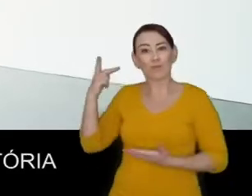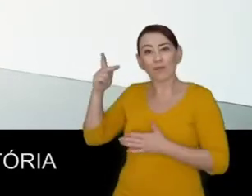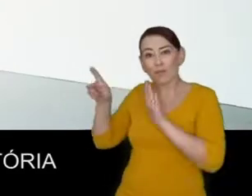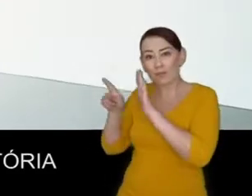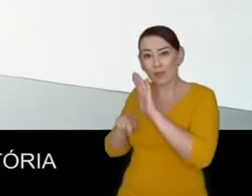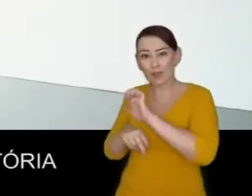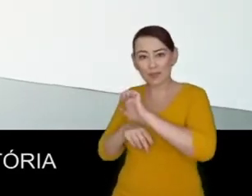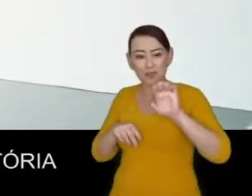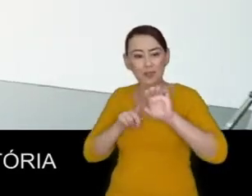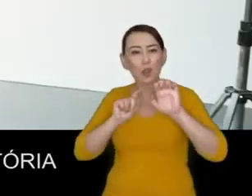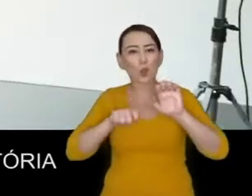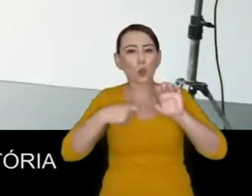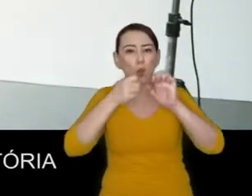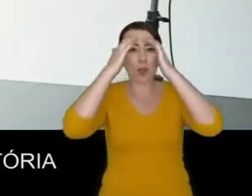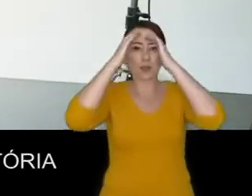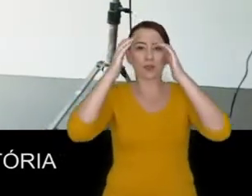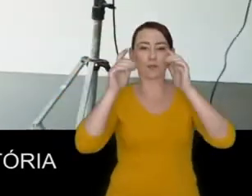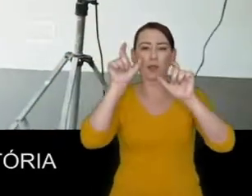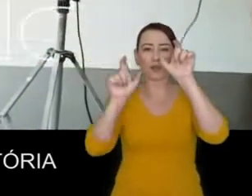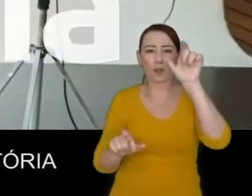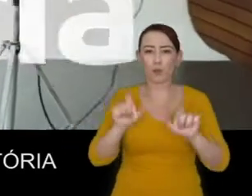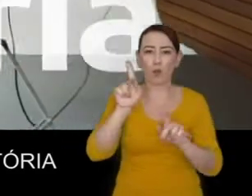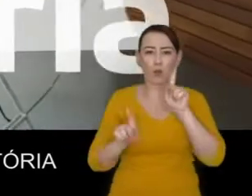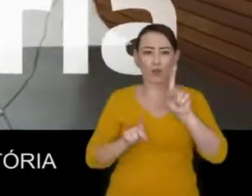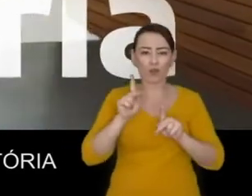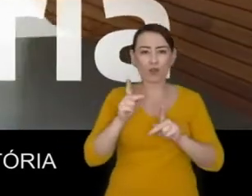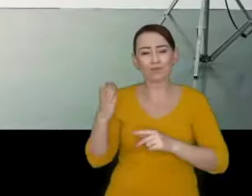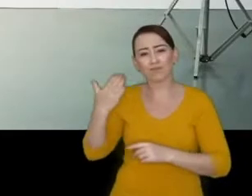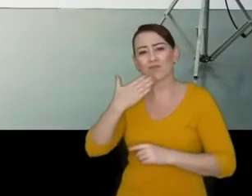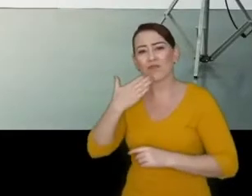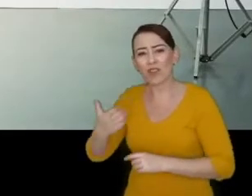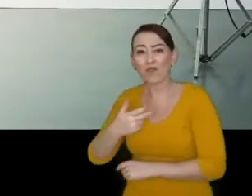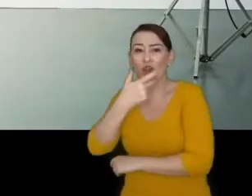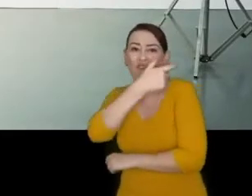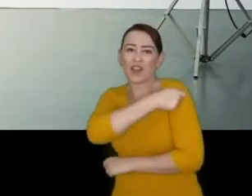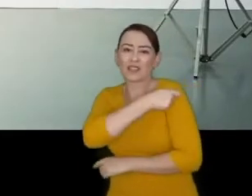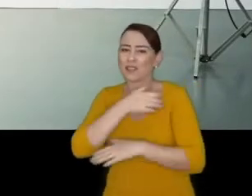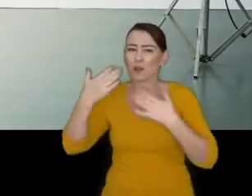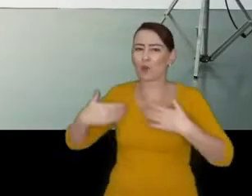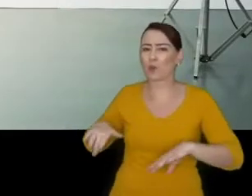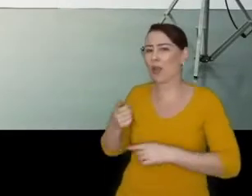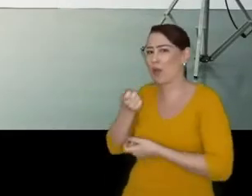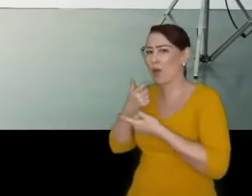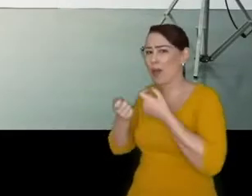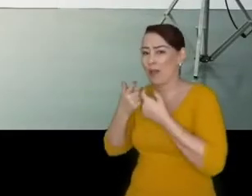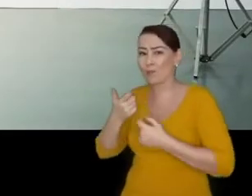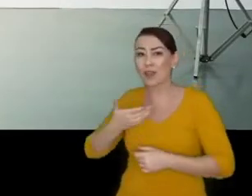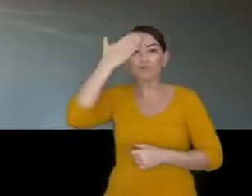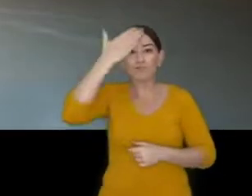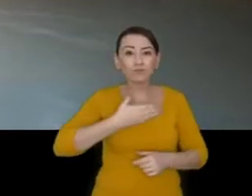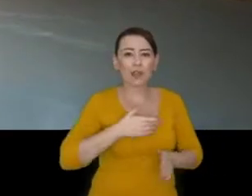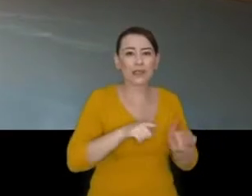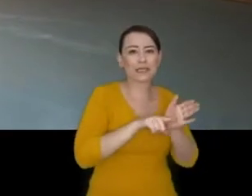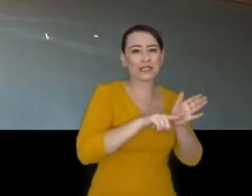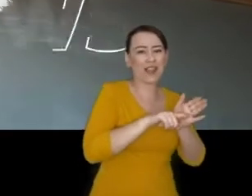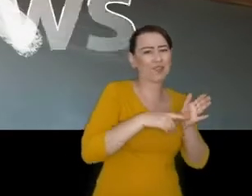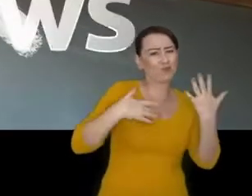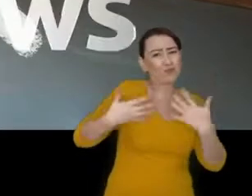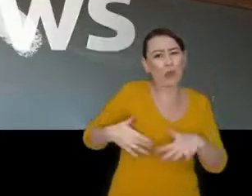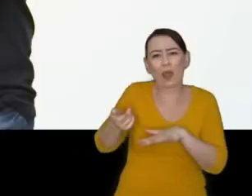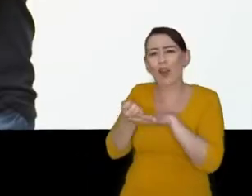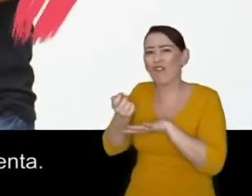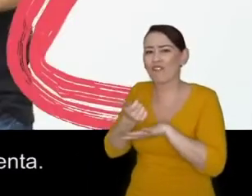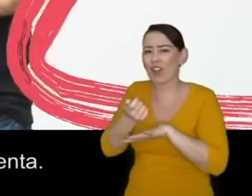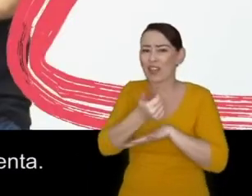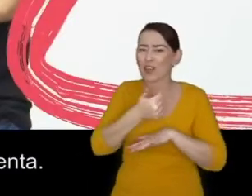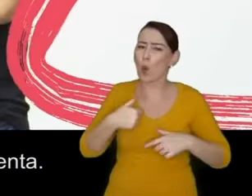Ser de esquerda para mim hoje é uma posição civilizatória. Eu sou a favor da vacina e não da cloroquina, da ciência e não das